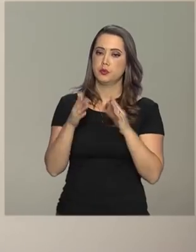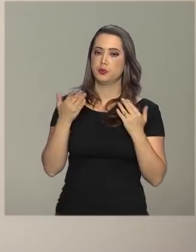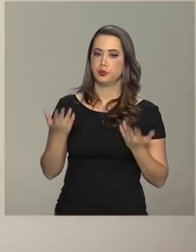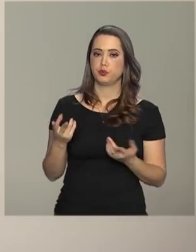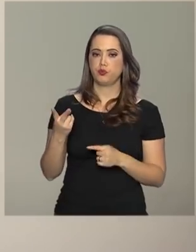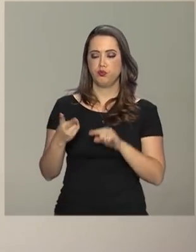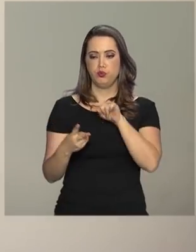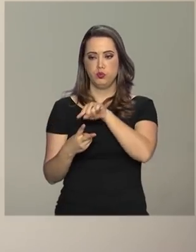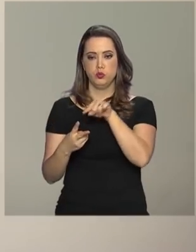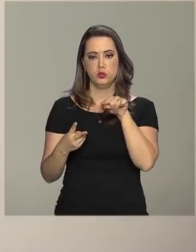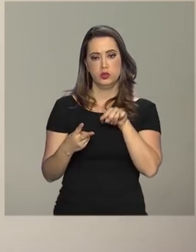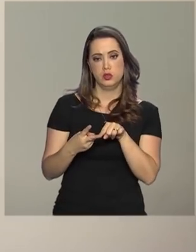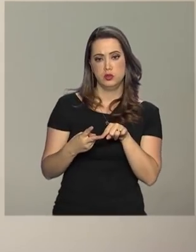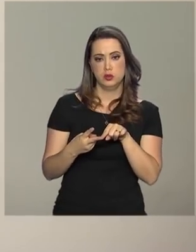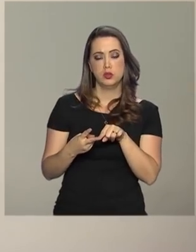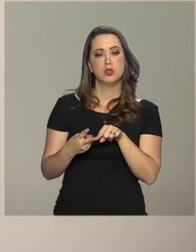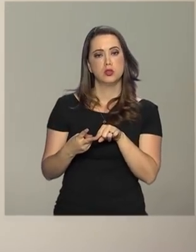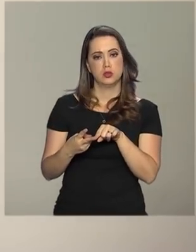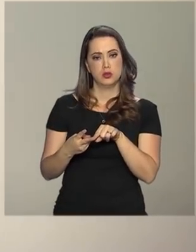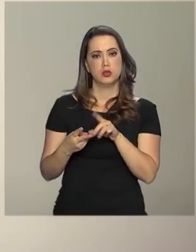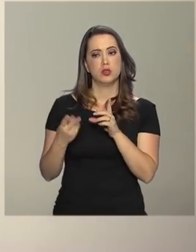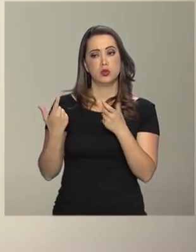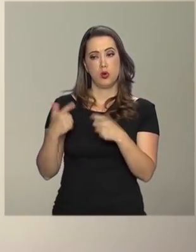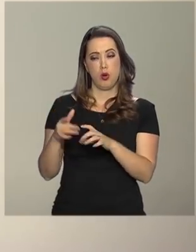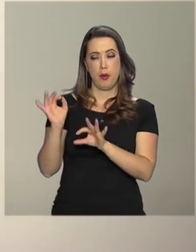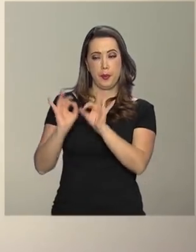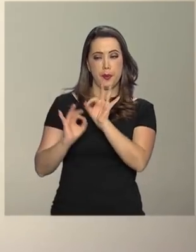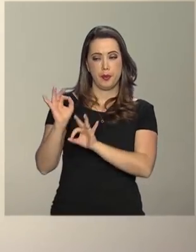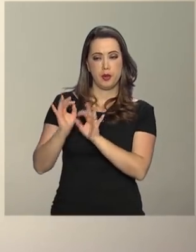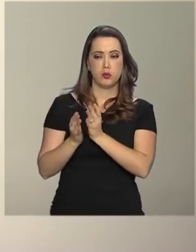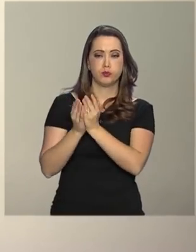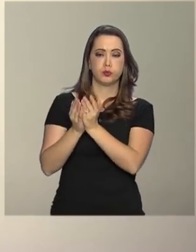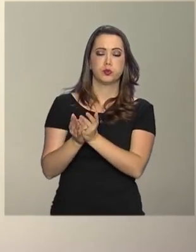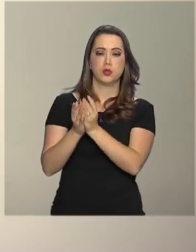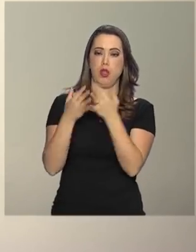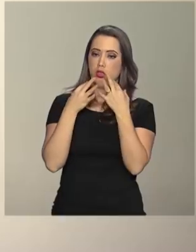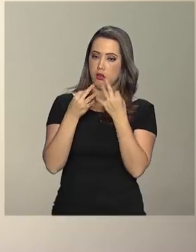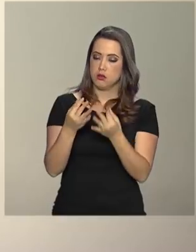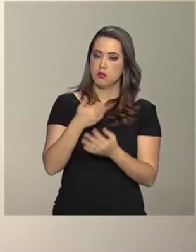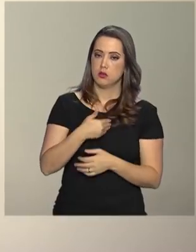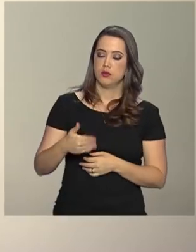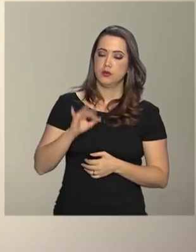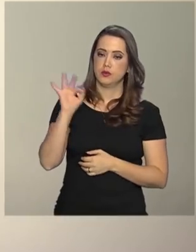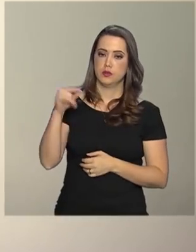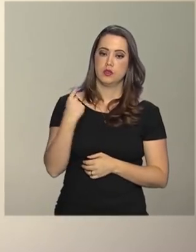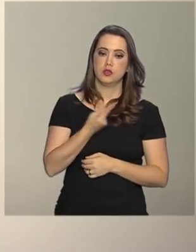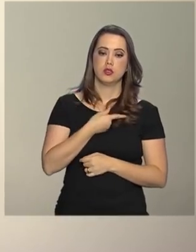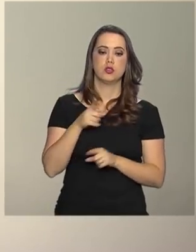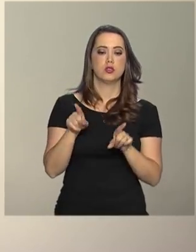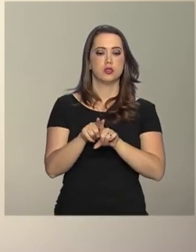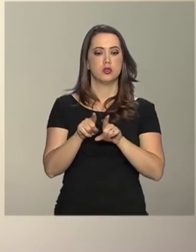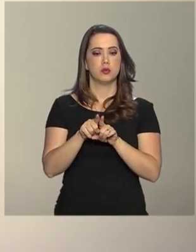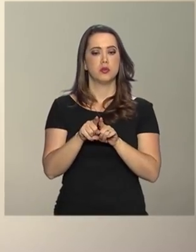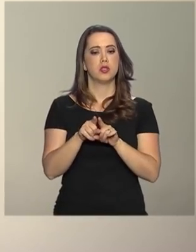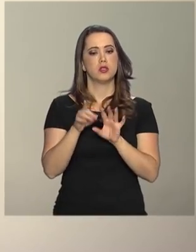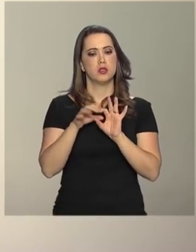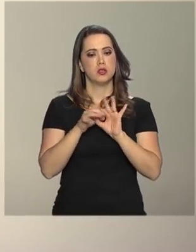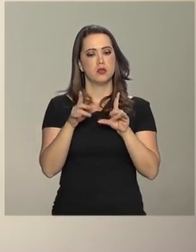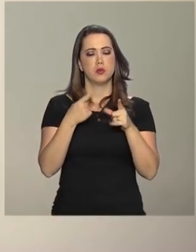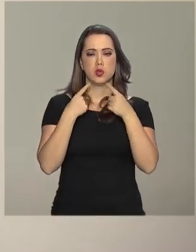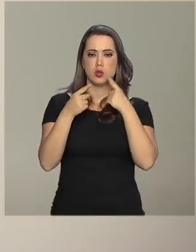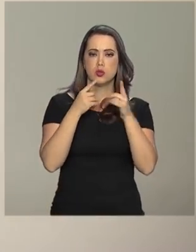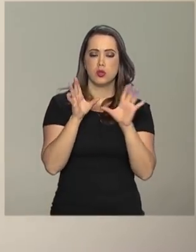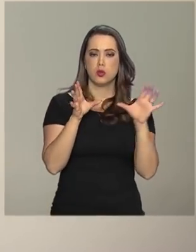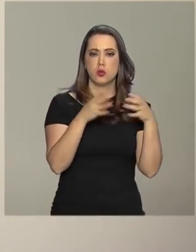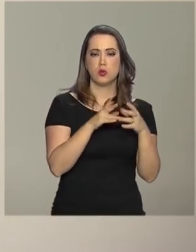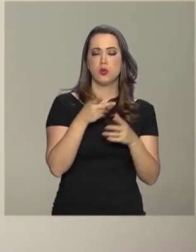As duas formas de provisão de infraestrutura portuária vão ter a nossa atenção. A gente está pronto também para dialogar com o setor